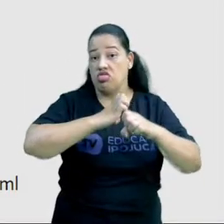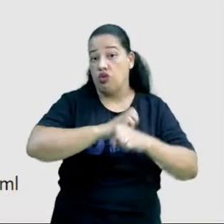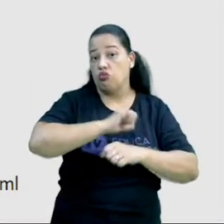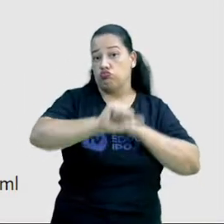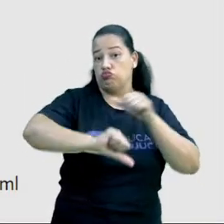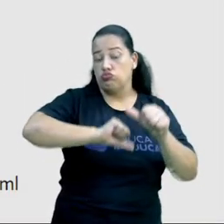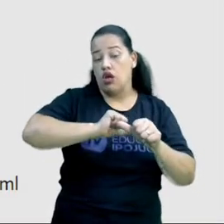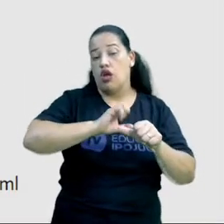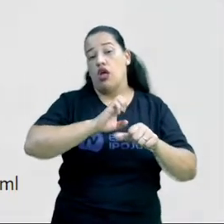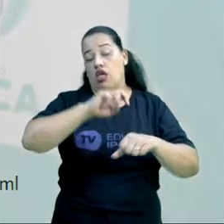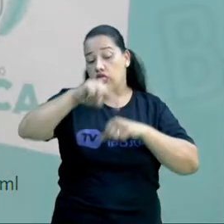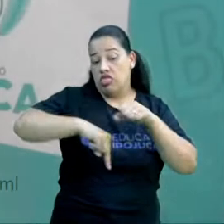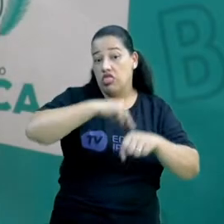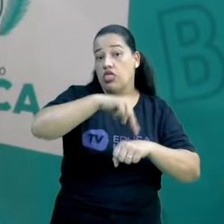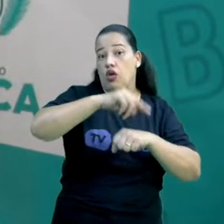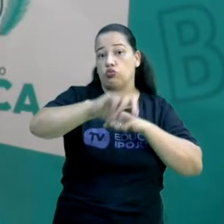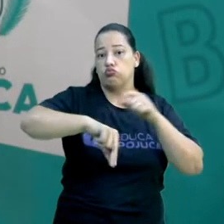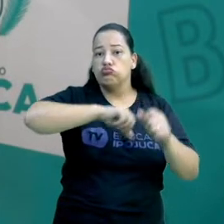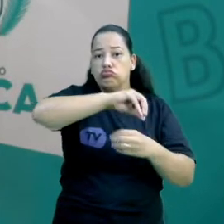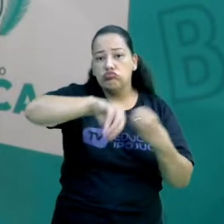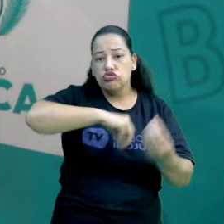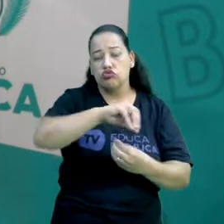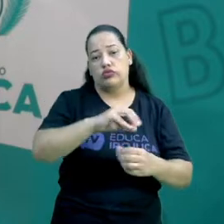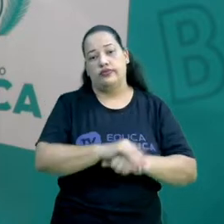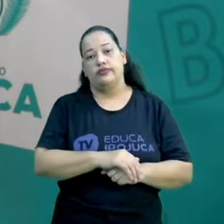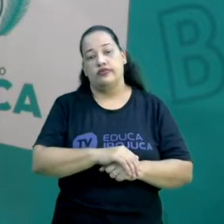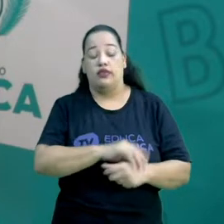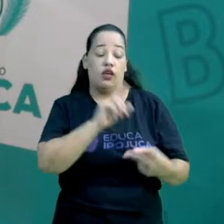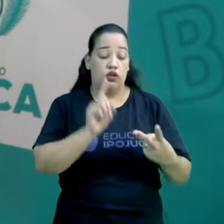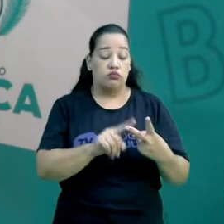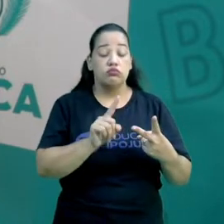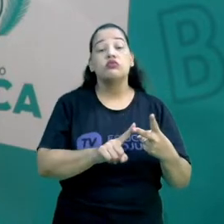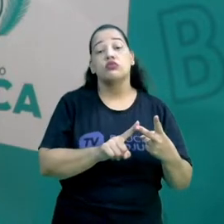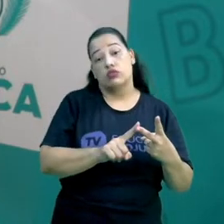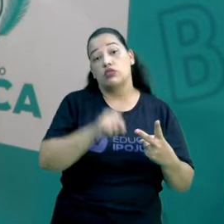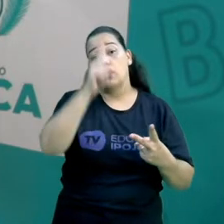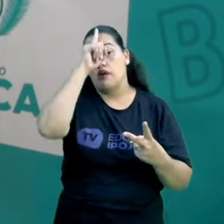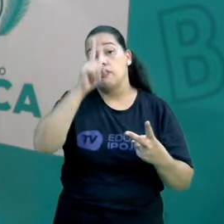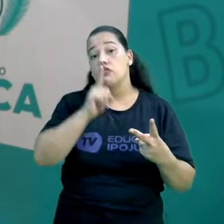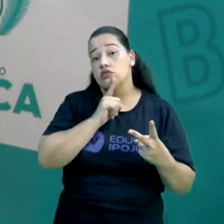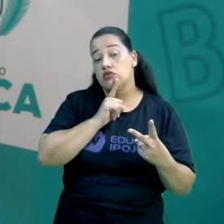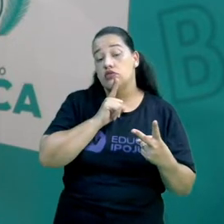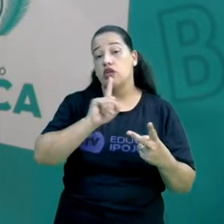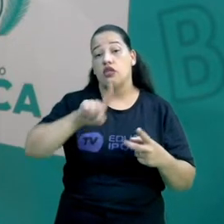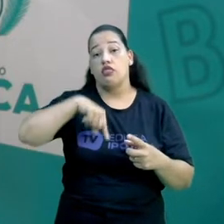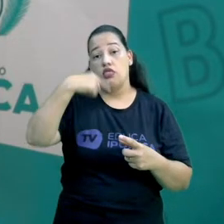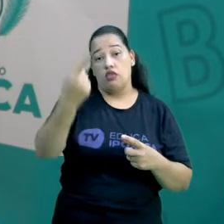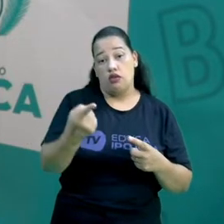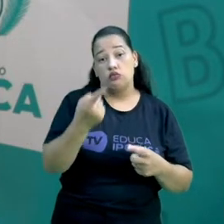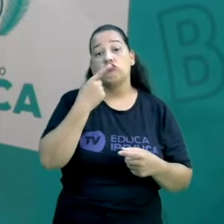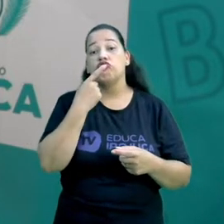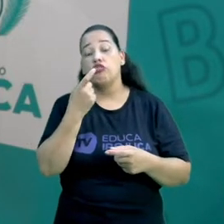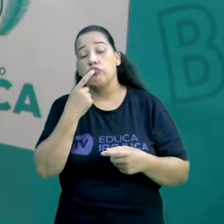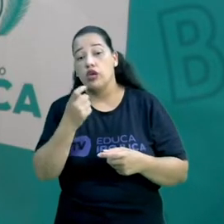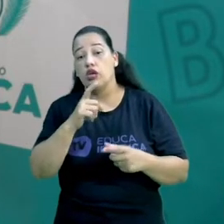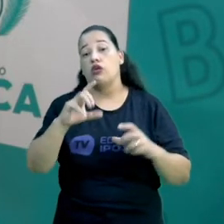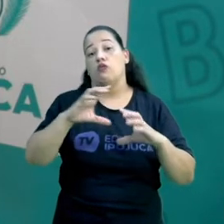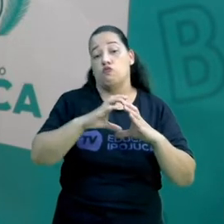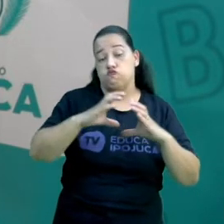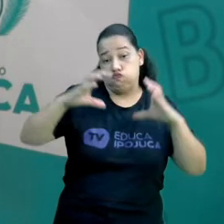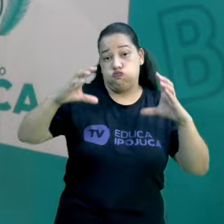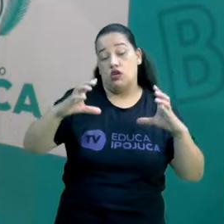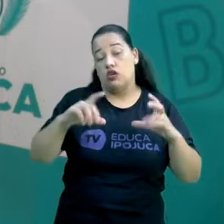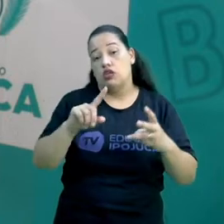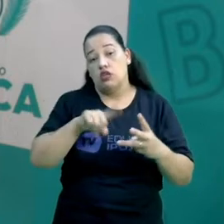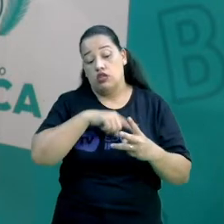situação, se transforma numa estrela amarela, ela se transforma numa gigante vermelha, cria,